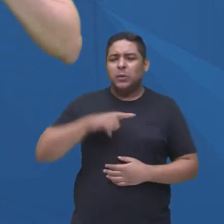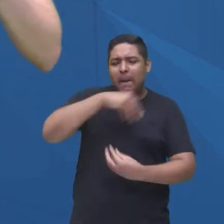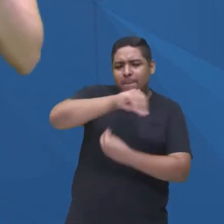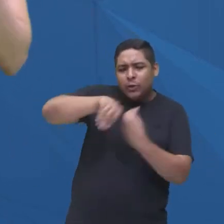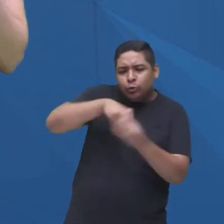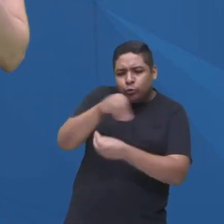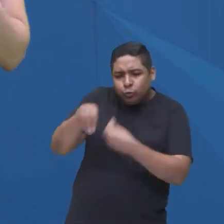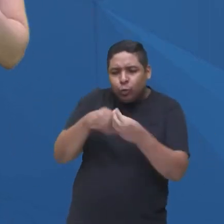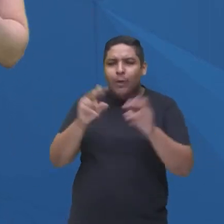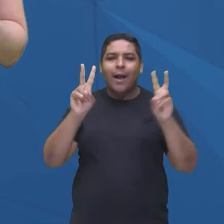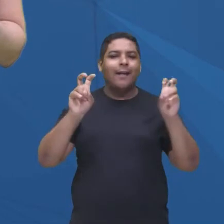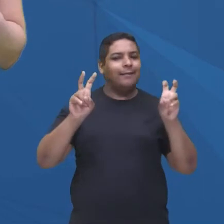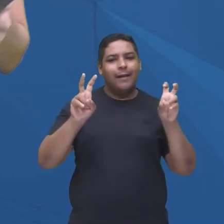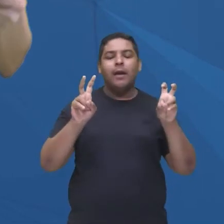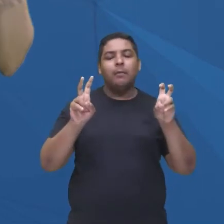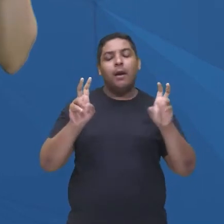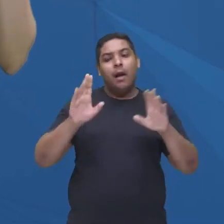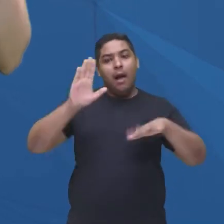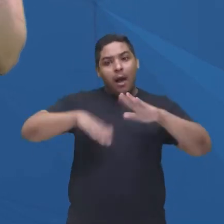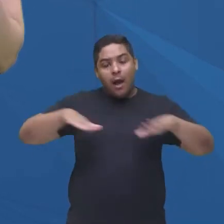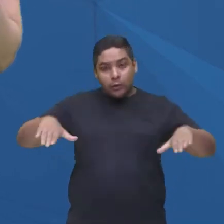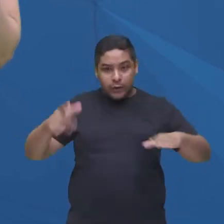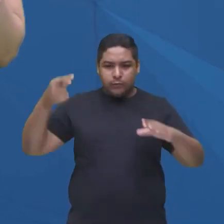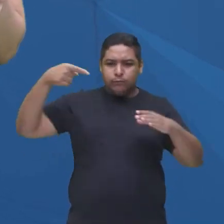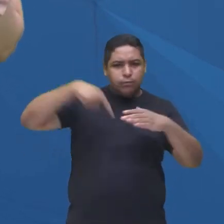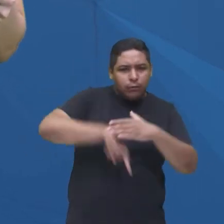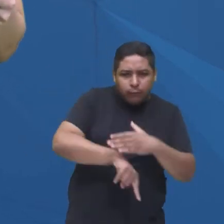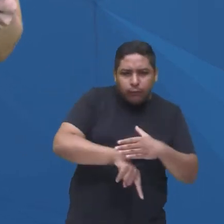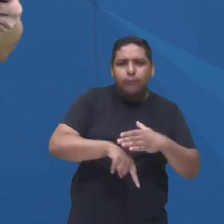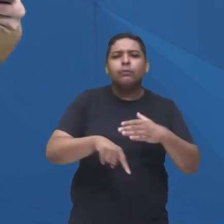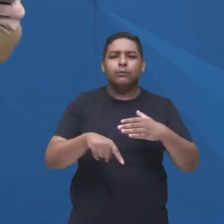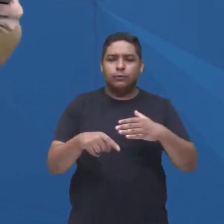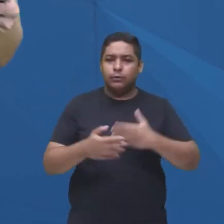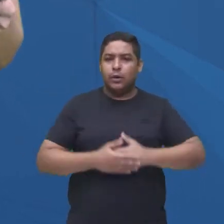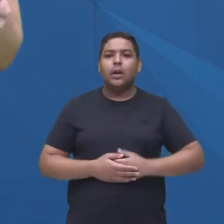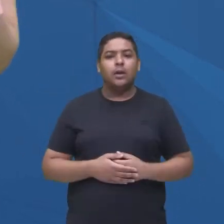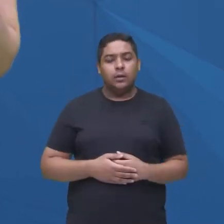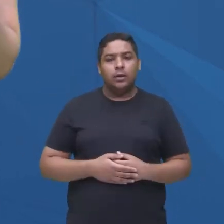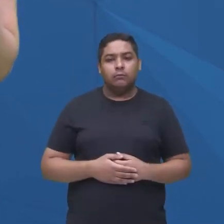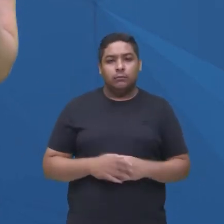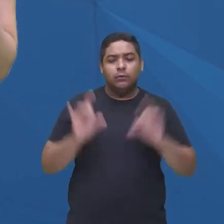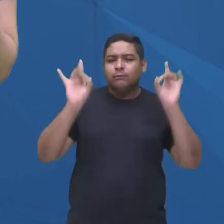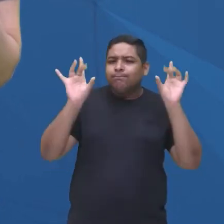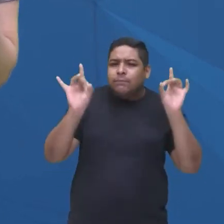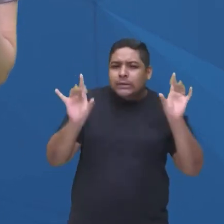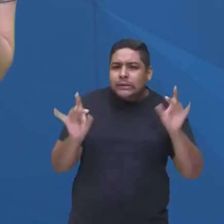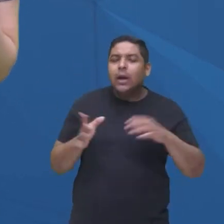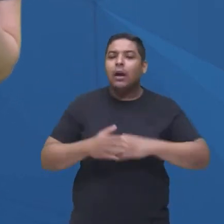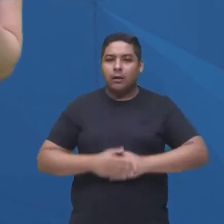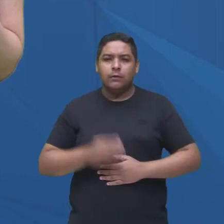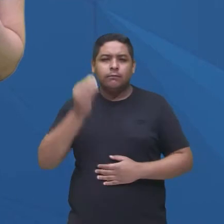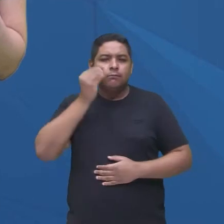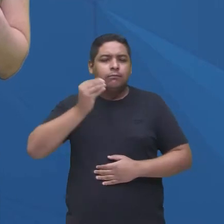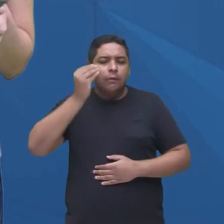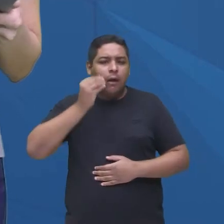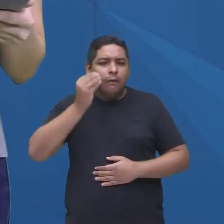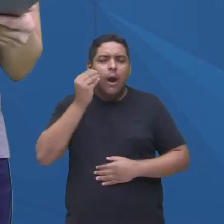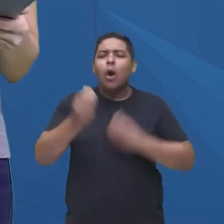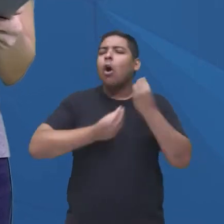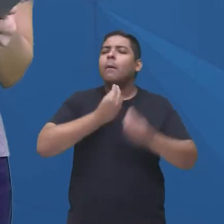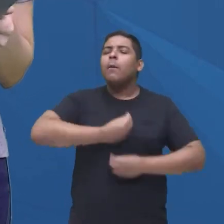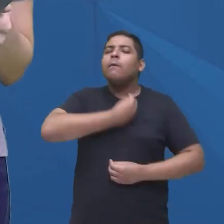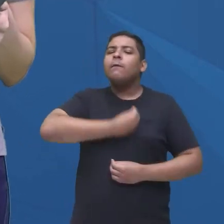às vezes, mais aprofundados, não Mais delicados, tudo isso a gente consegue ter pela vivência dos seus personagens.